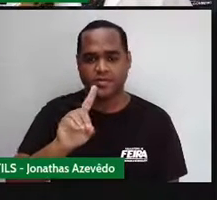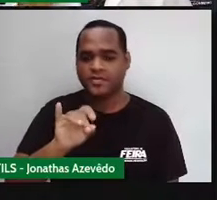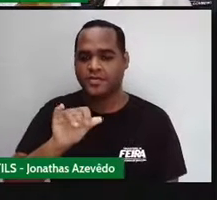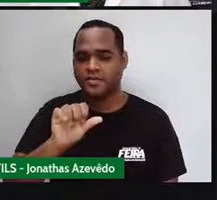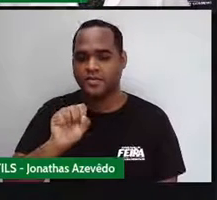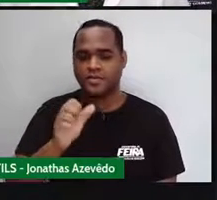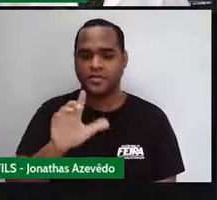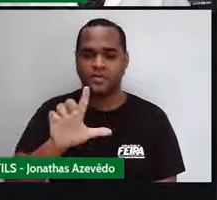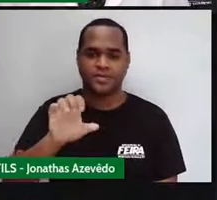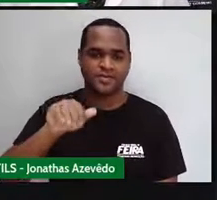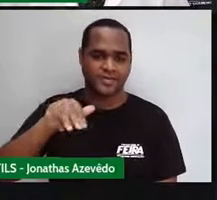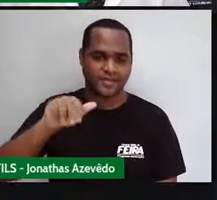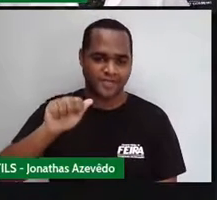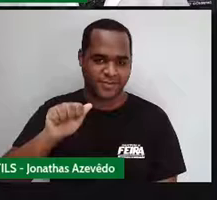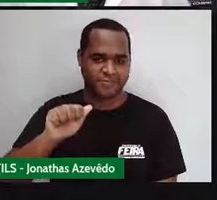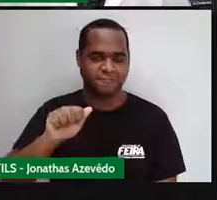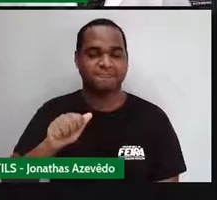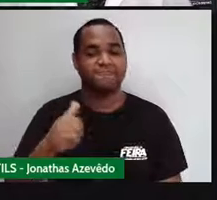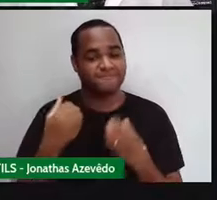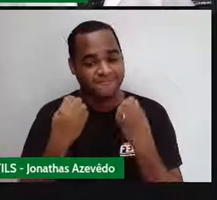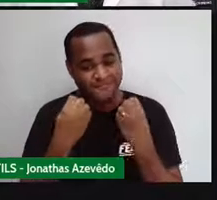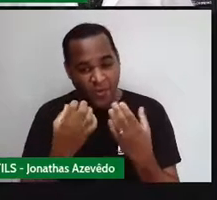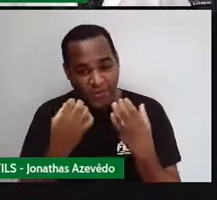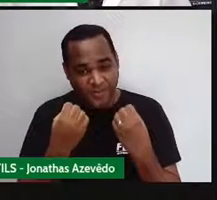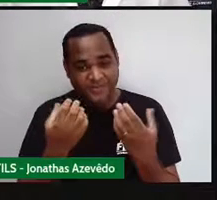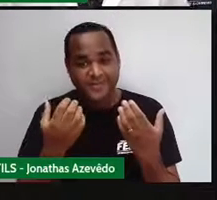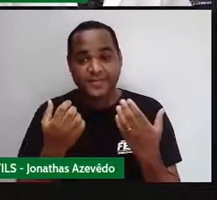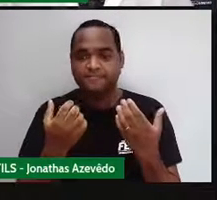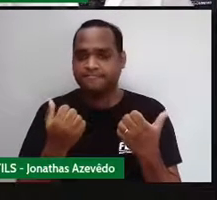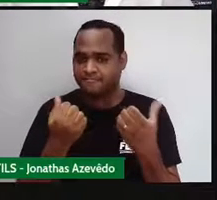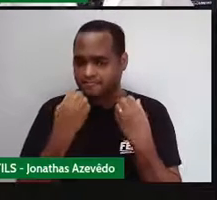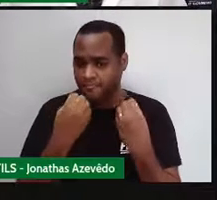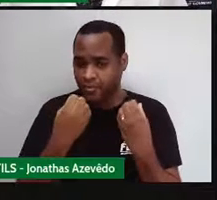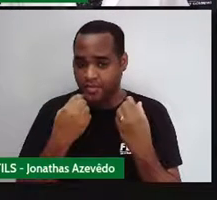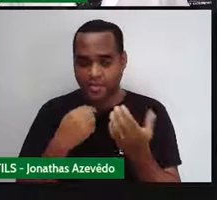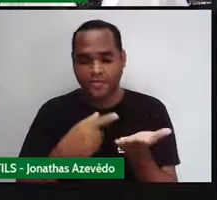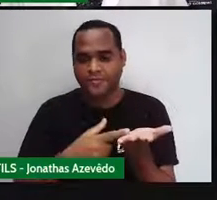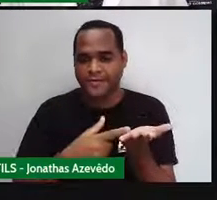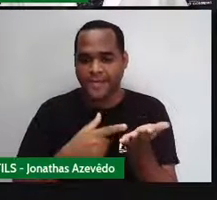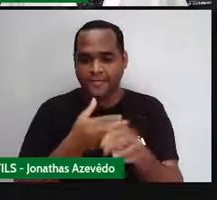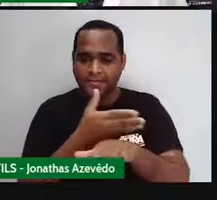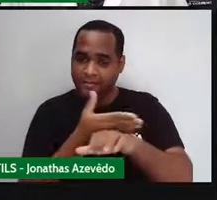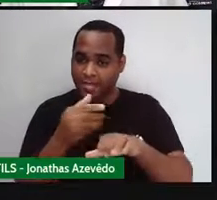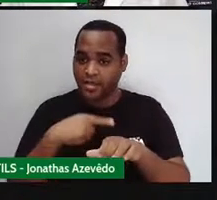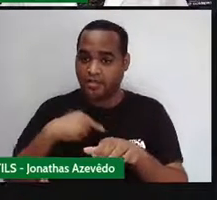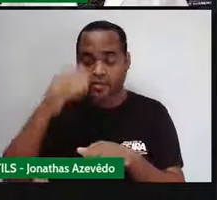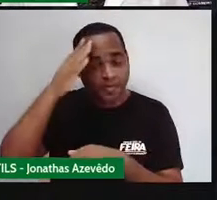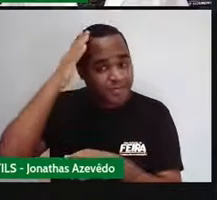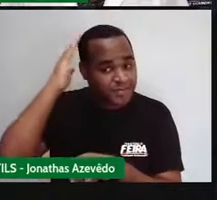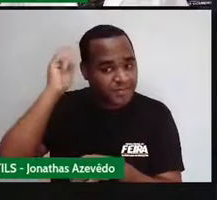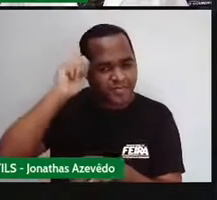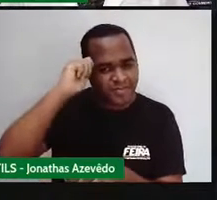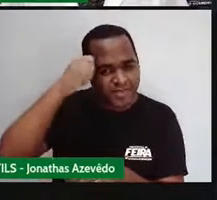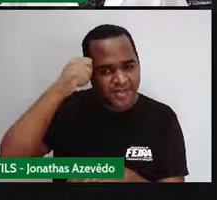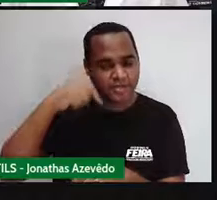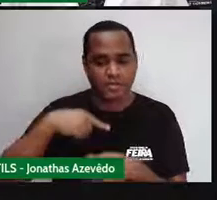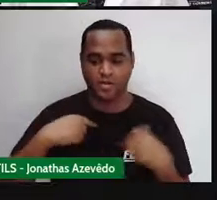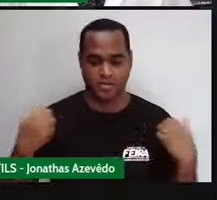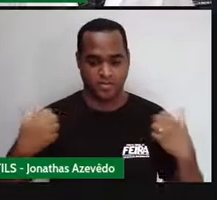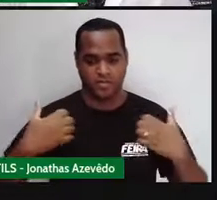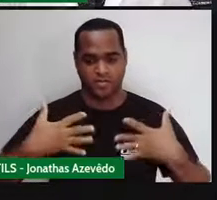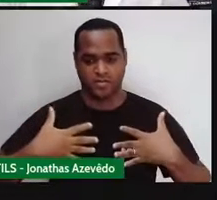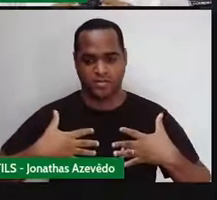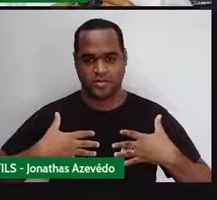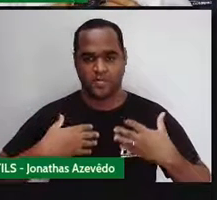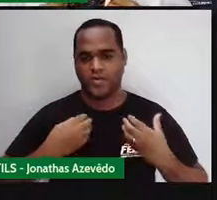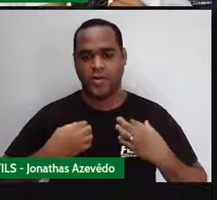Faustino Dias Lima, pois é. Bom, e eu tenho pele branca, meu cabelo é preto, estou vestindo agora